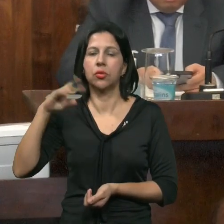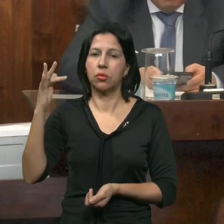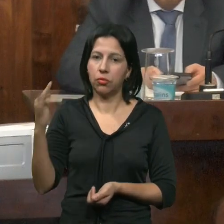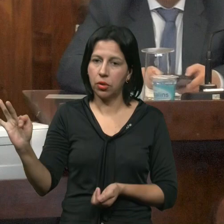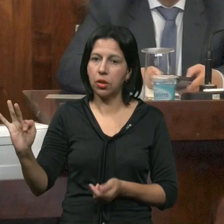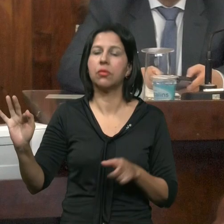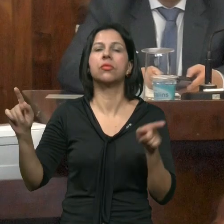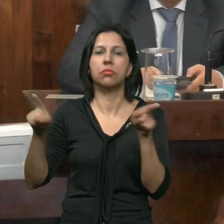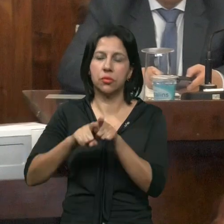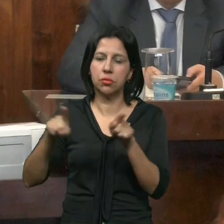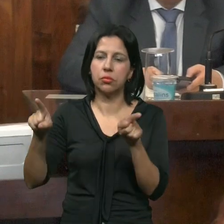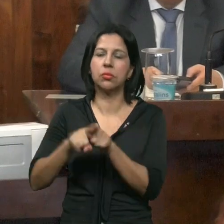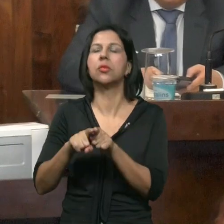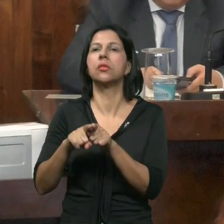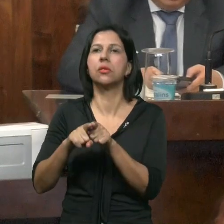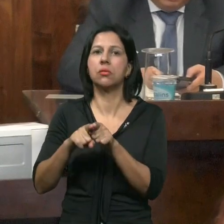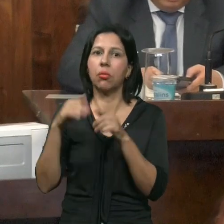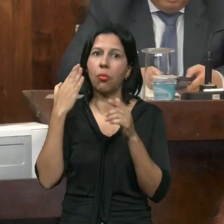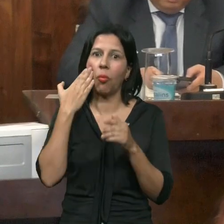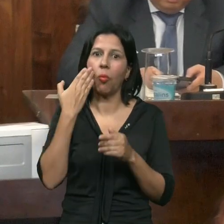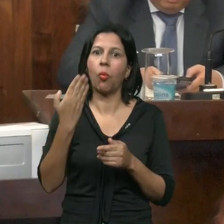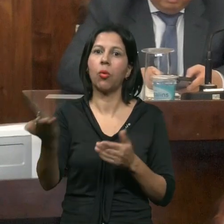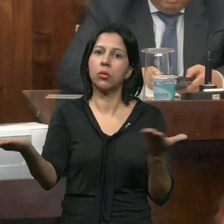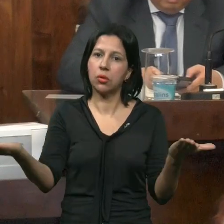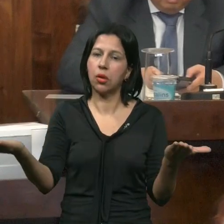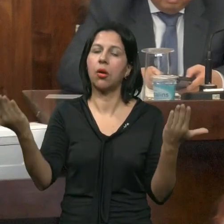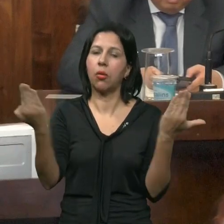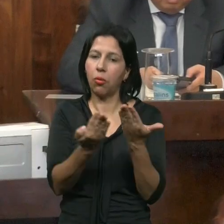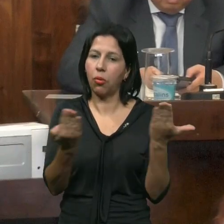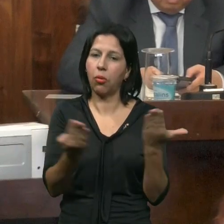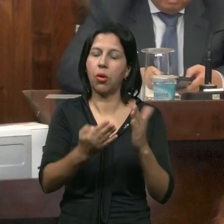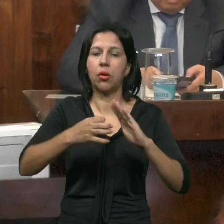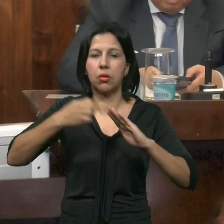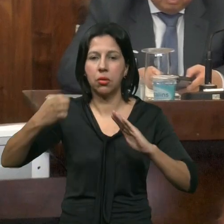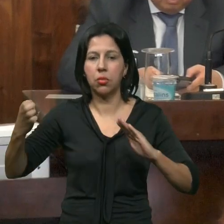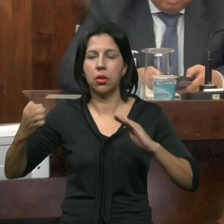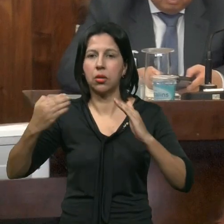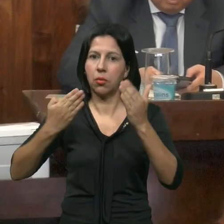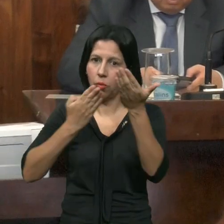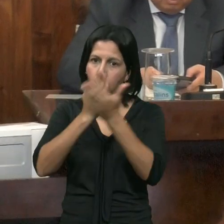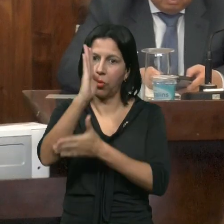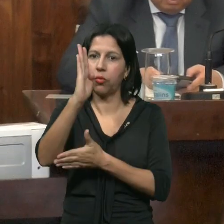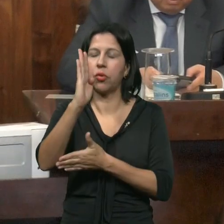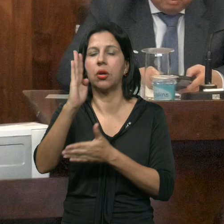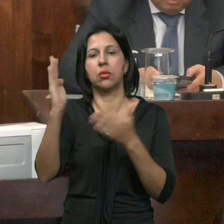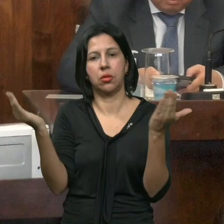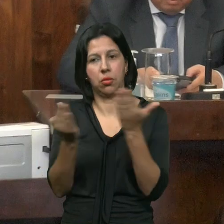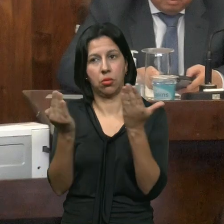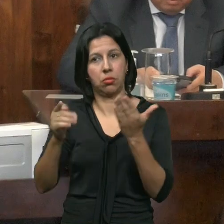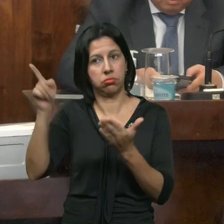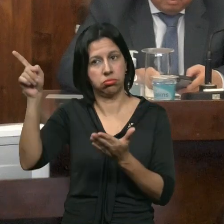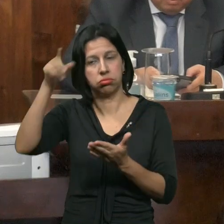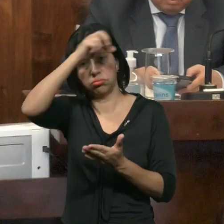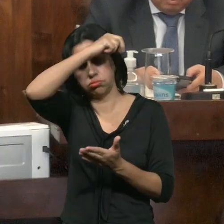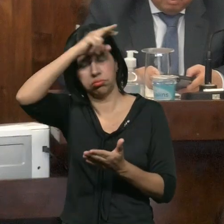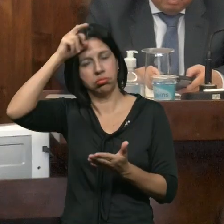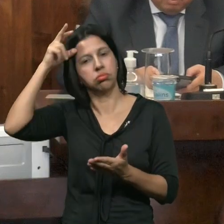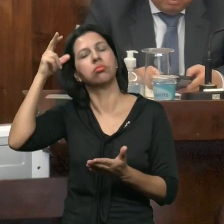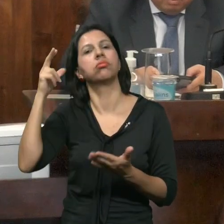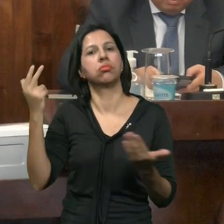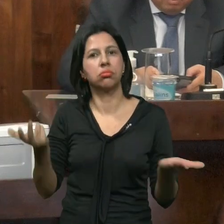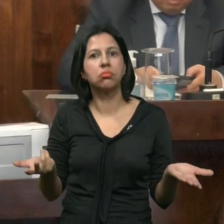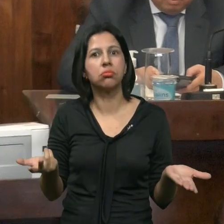Também A apresentar Essa emenda Que acaba de ser aprovada E esperamos Que o poder executivo Se sensibilize Com essa